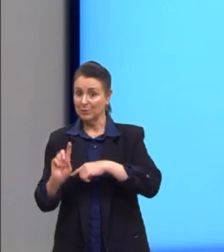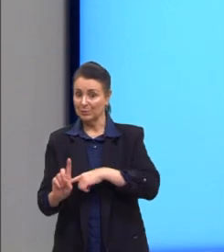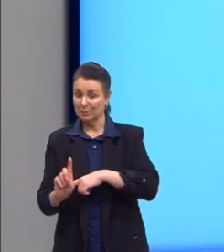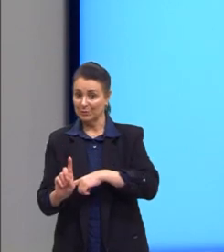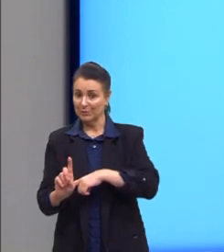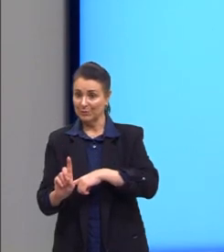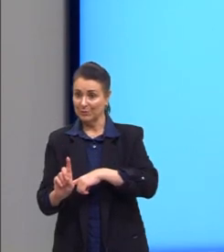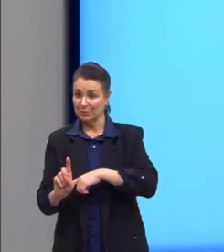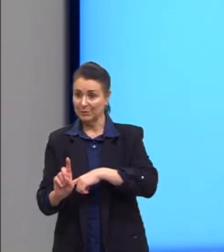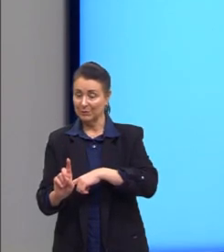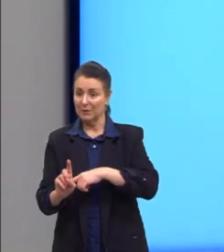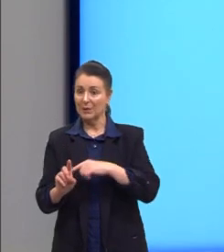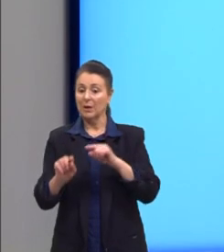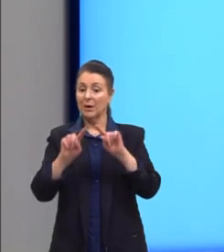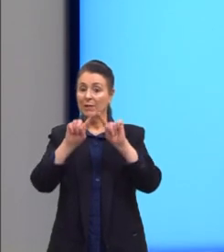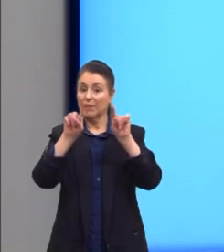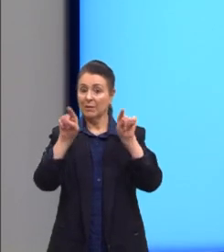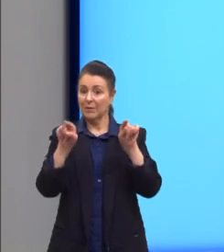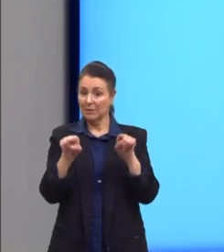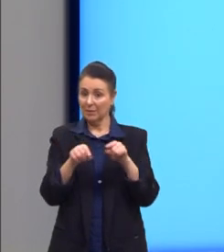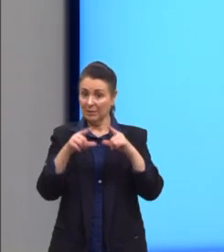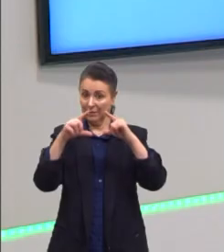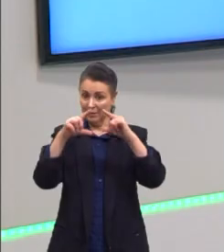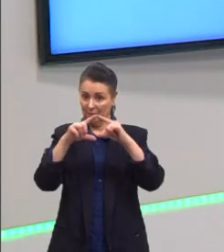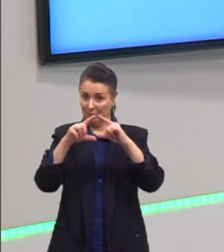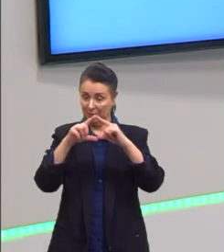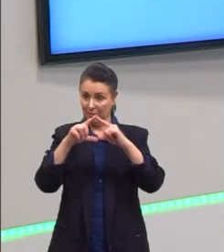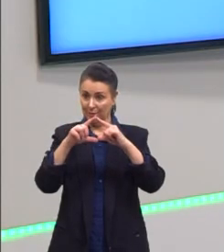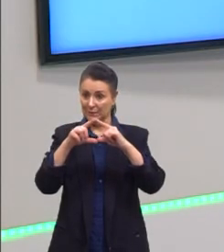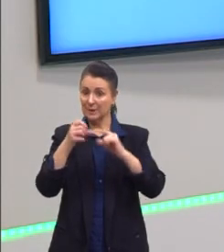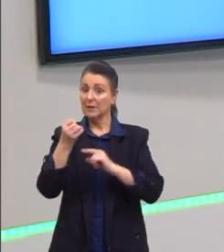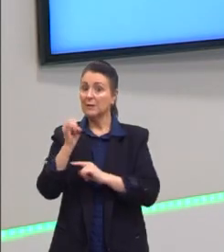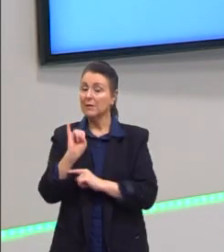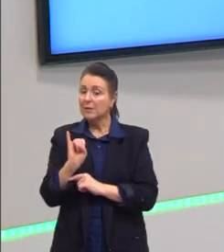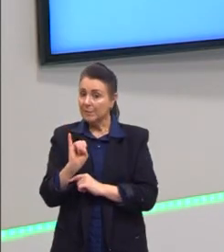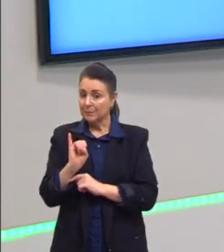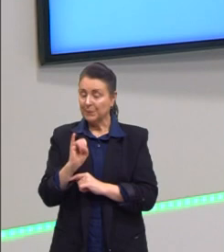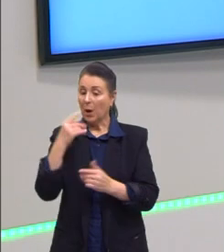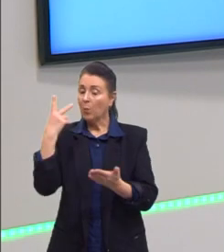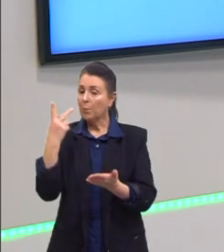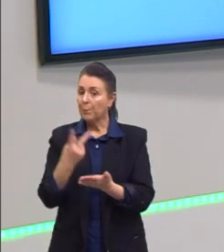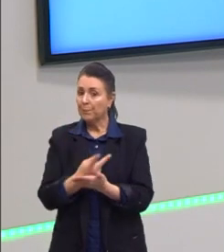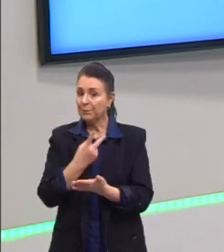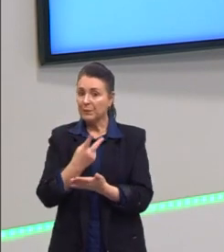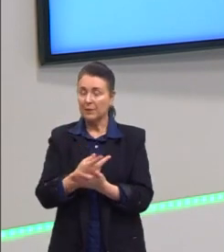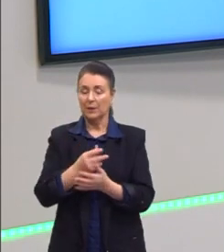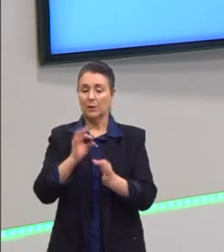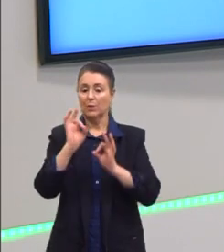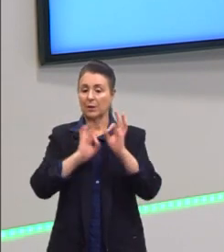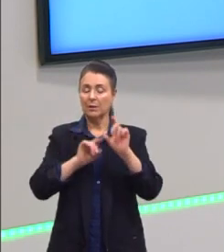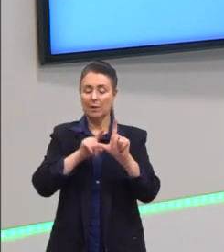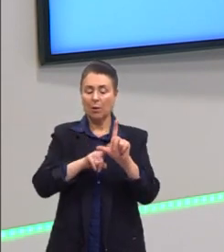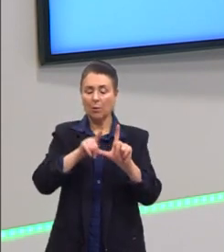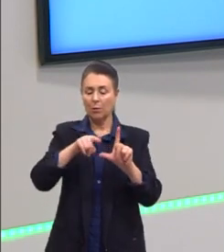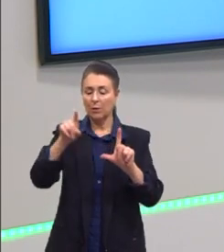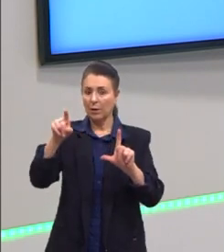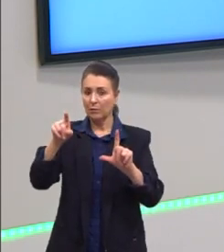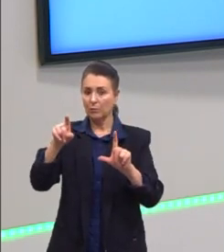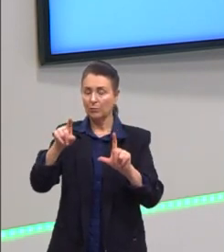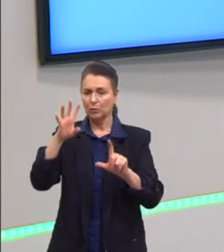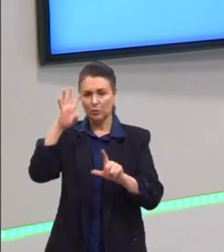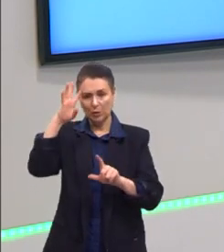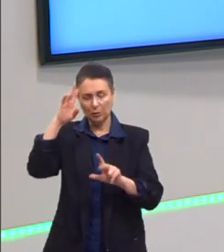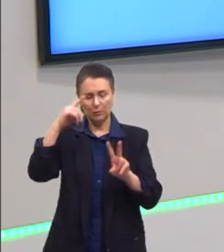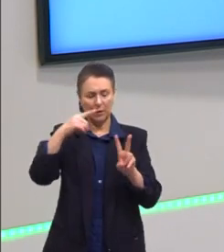Resolvendo aqui o nosso delta, né? Se, por acaso, a gente for montar o gráfico, eu já resolvi as